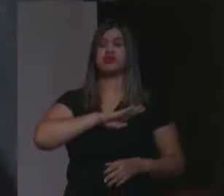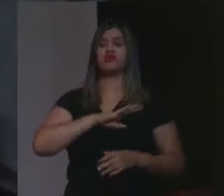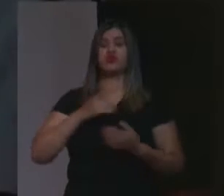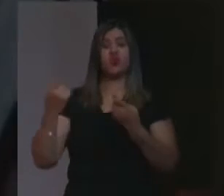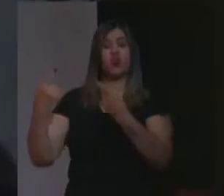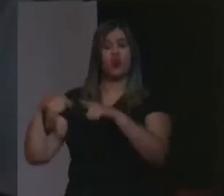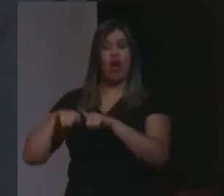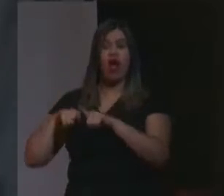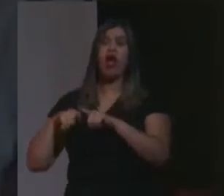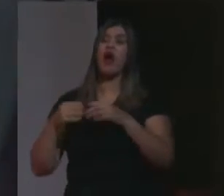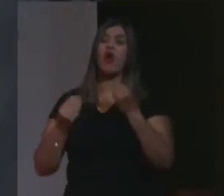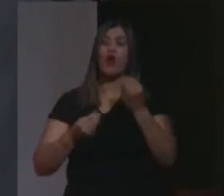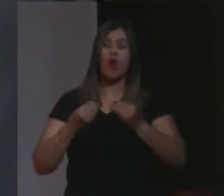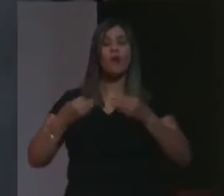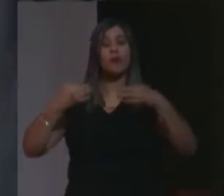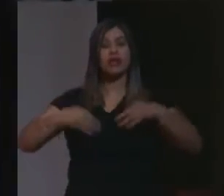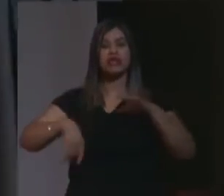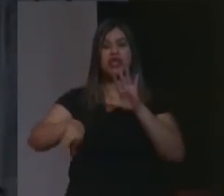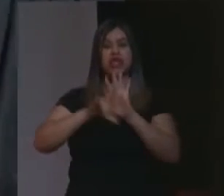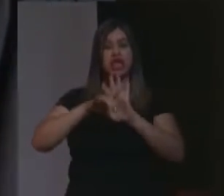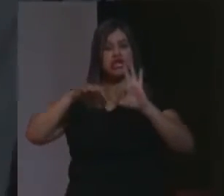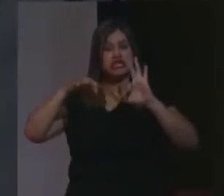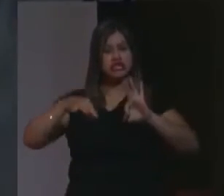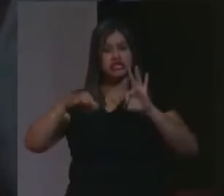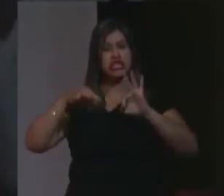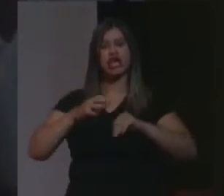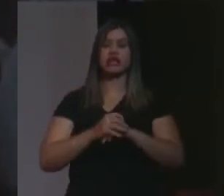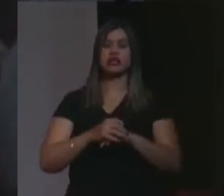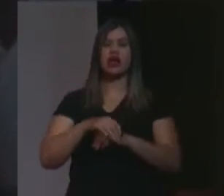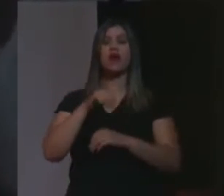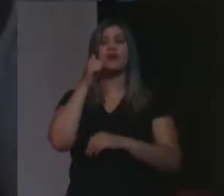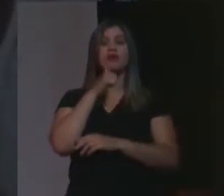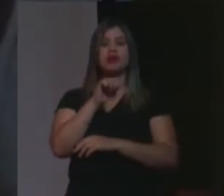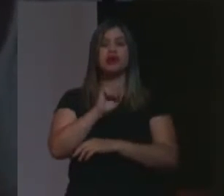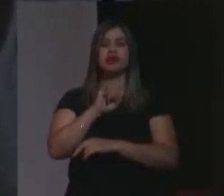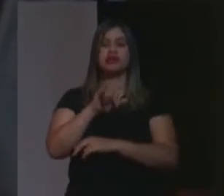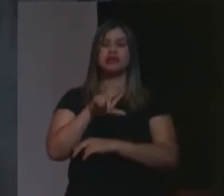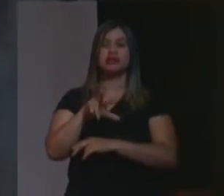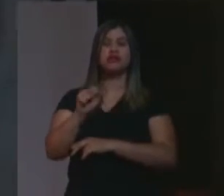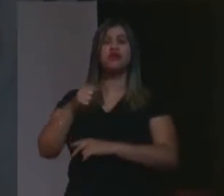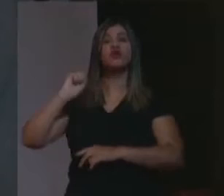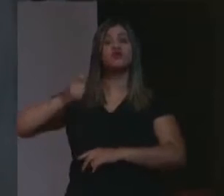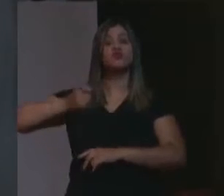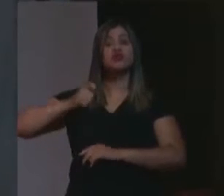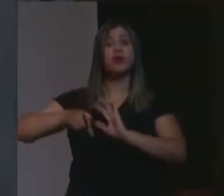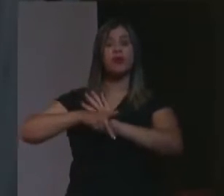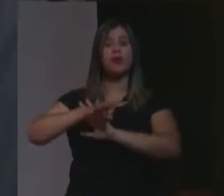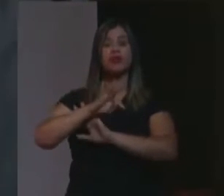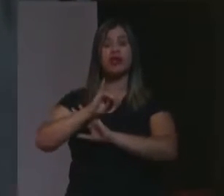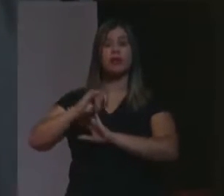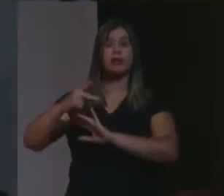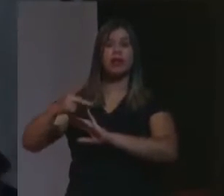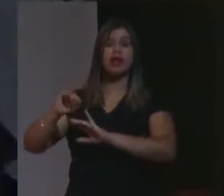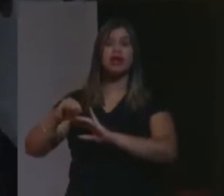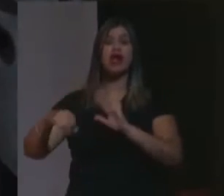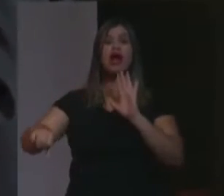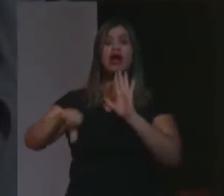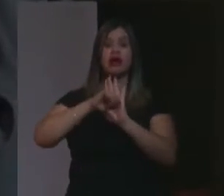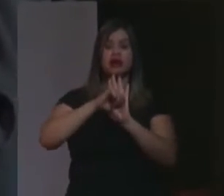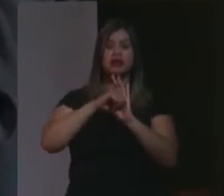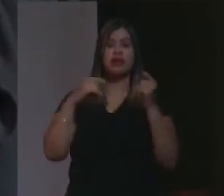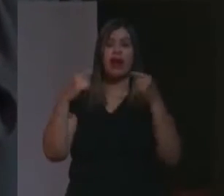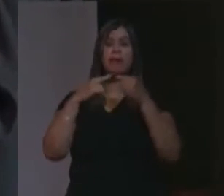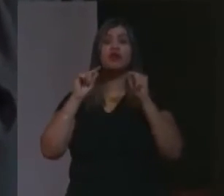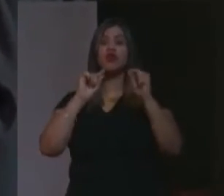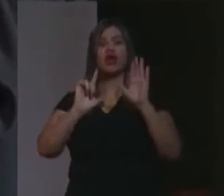dando-os a ele a justa medida da lei. A Silvia Steiner que foi juíza do TPI disse, só é crime o que está na